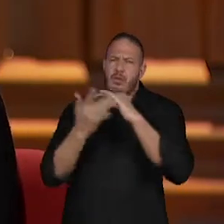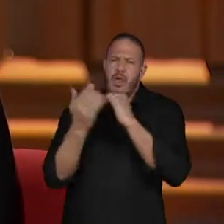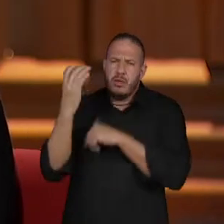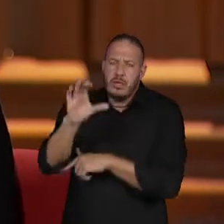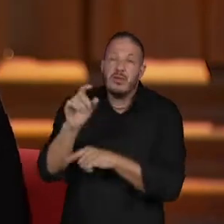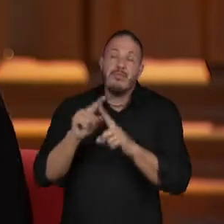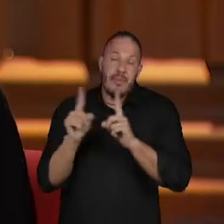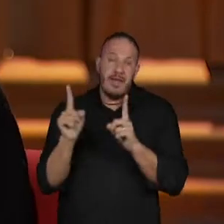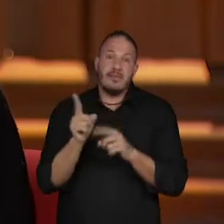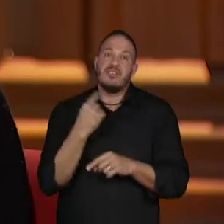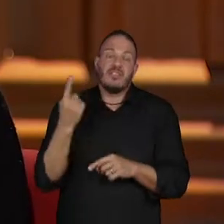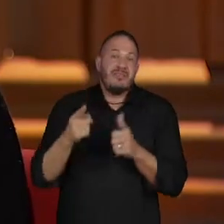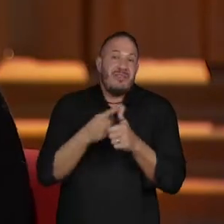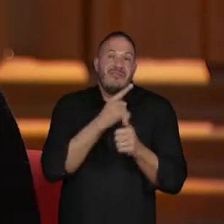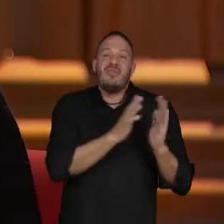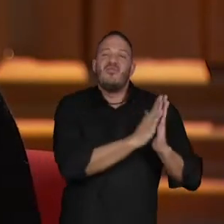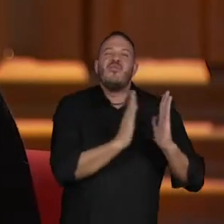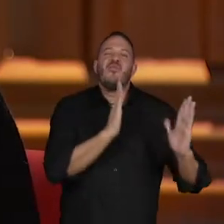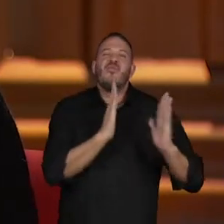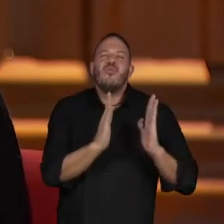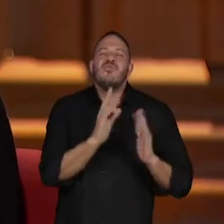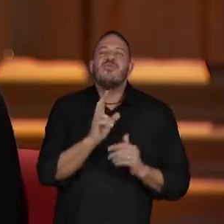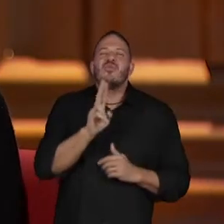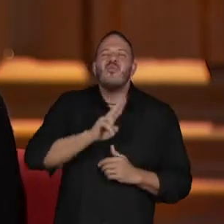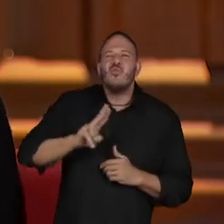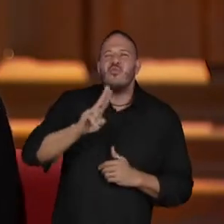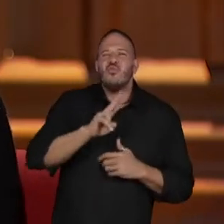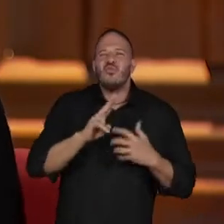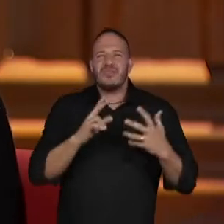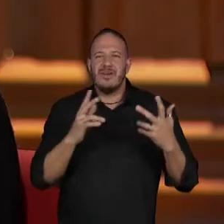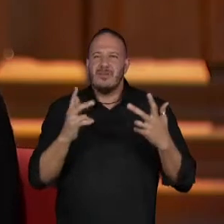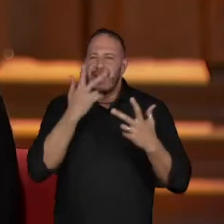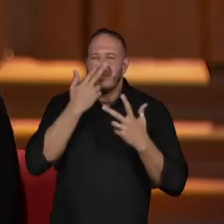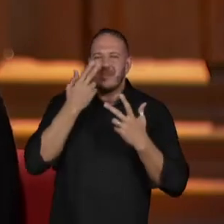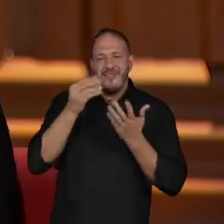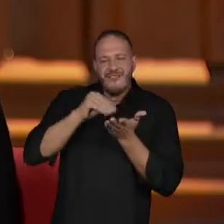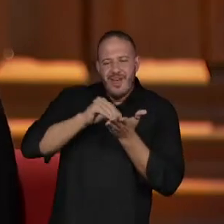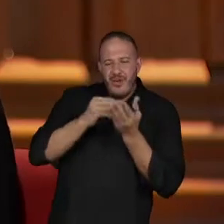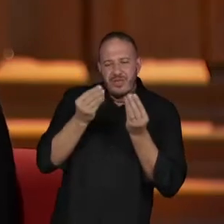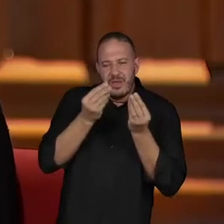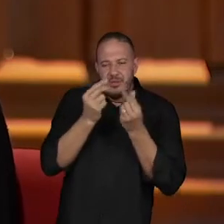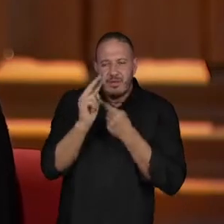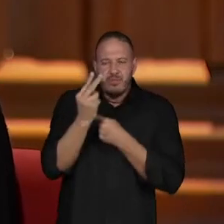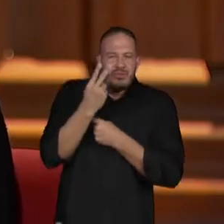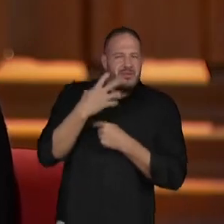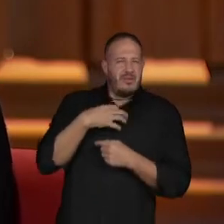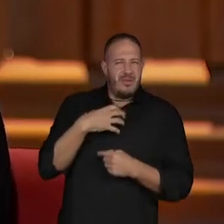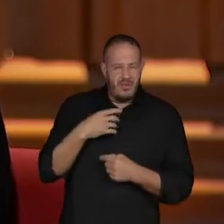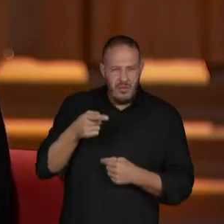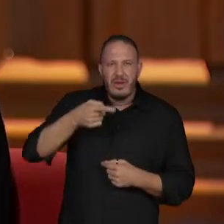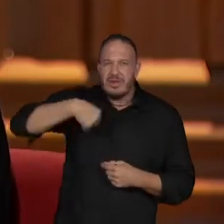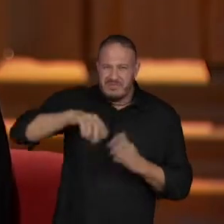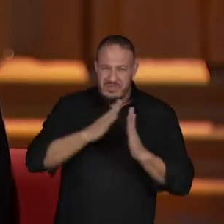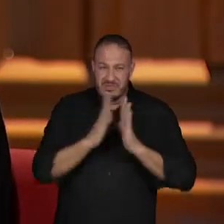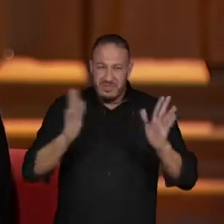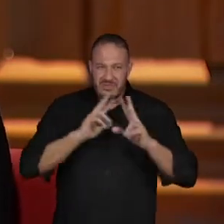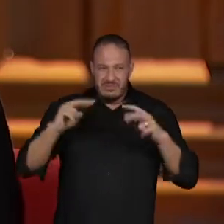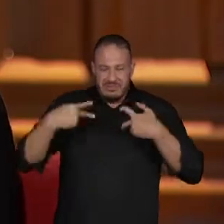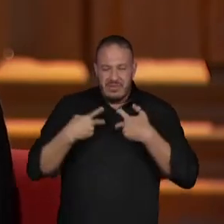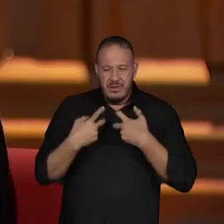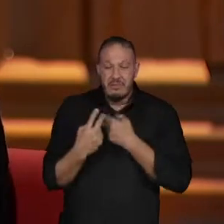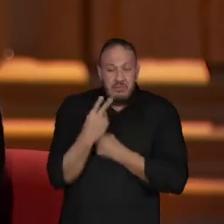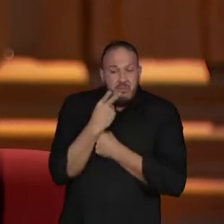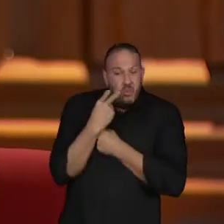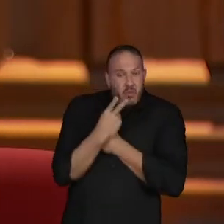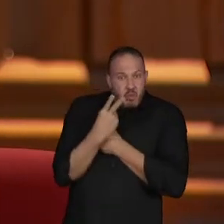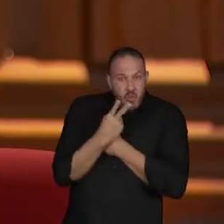Só que a gente é a primeira geração que usa isso meio sem proteção. Então, sim, a gente está com uma geração bem comprometida pelo mau